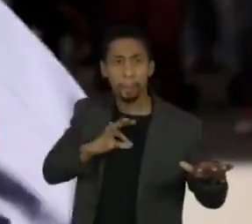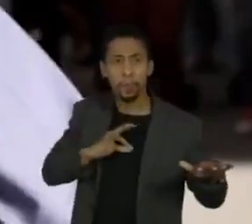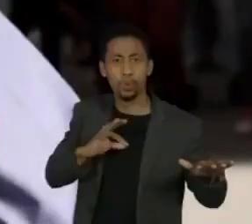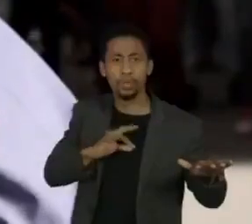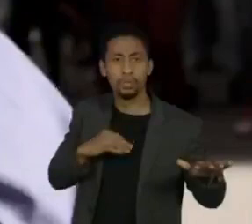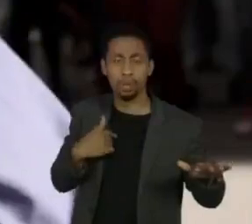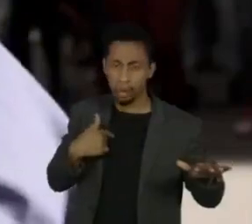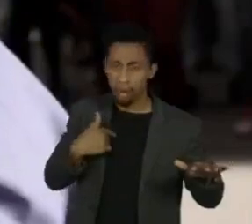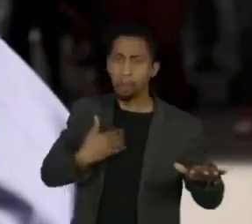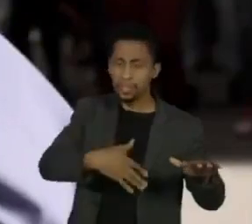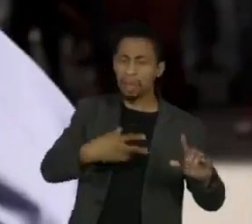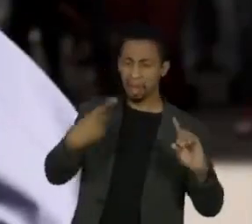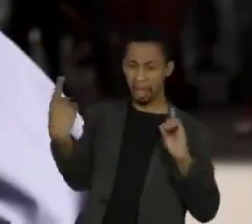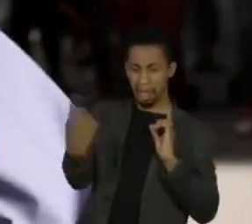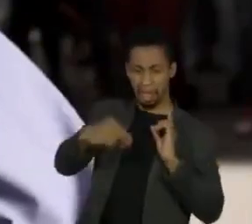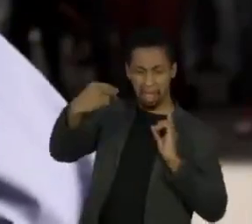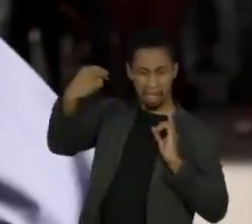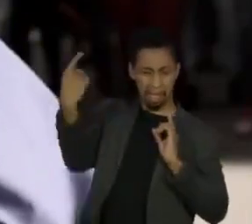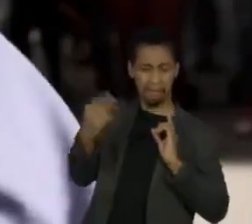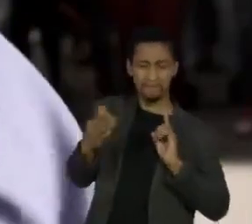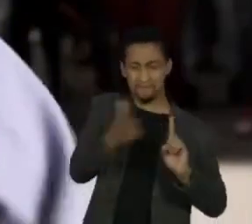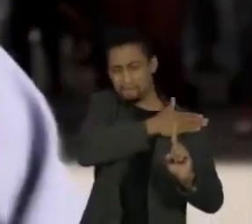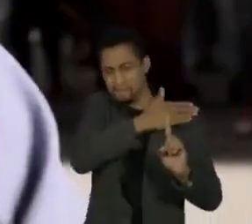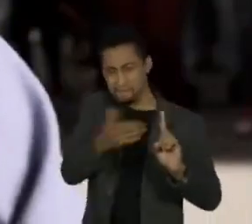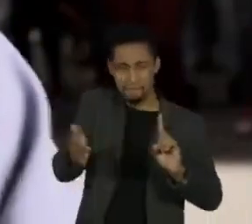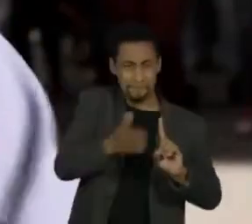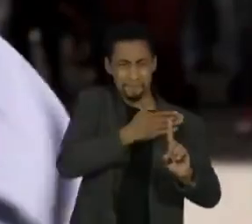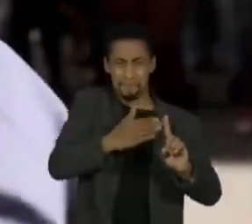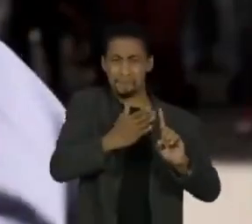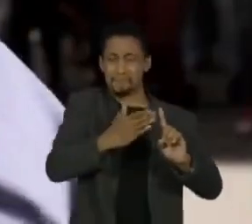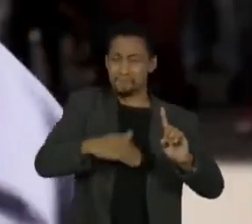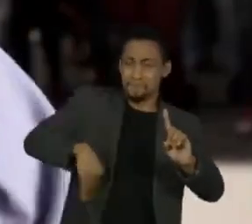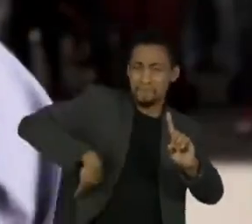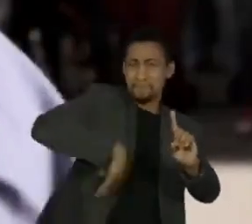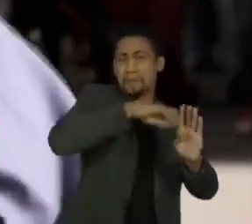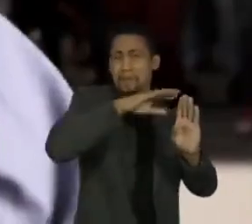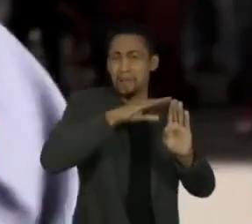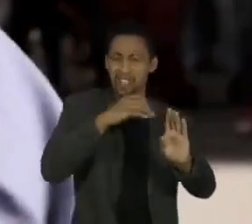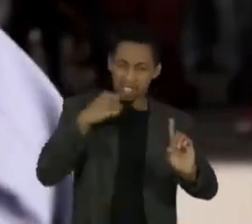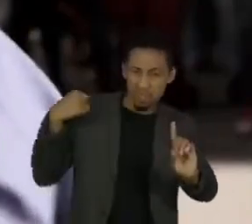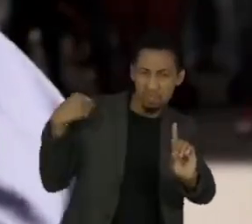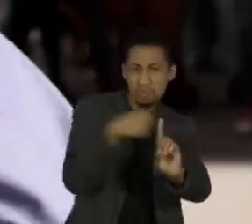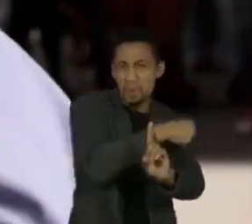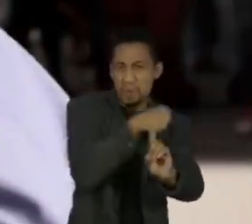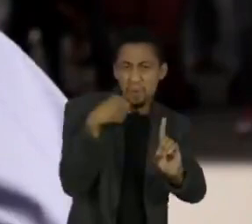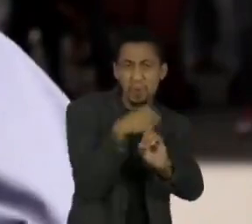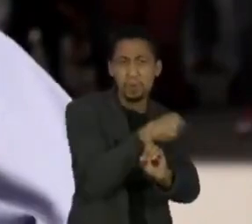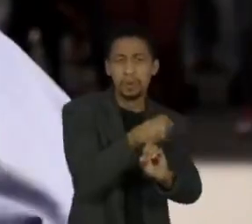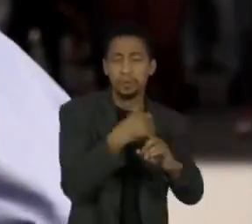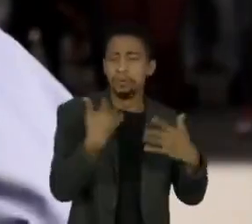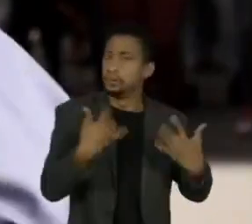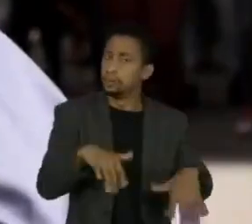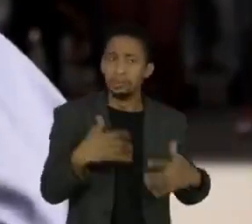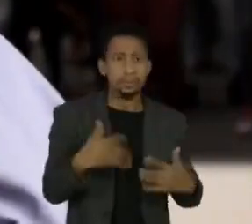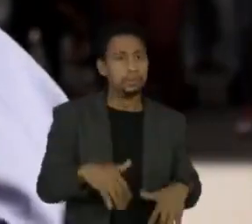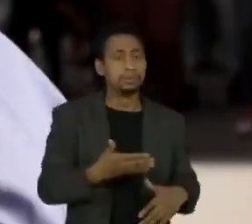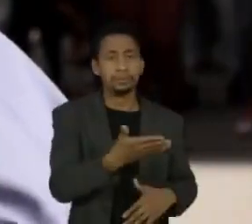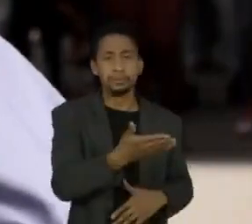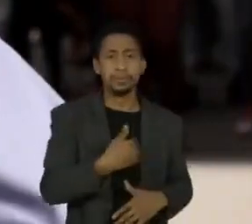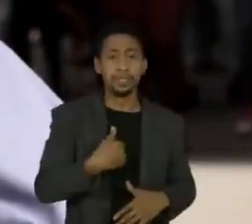espancar, me deram tapas, pontapés, soco, querendo que eu